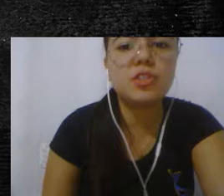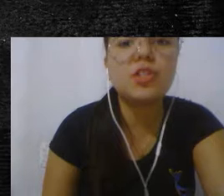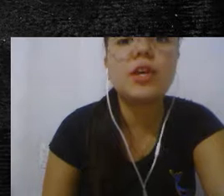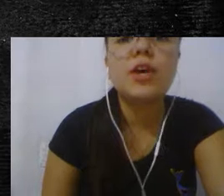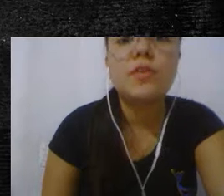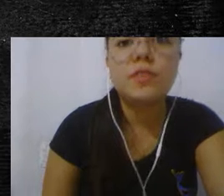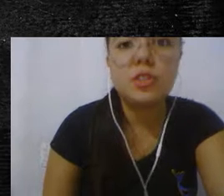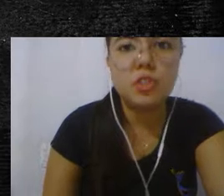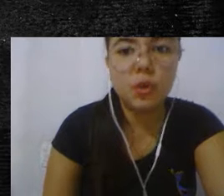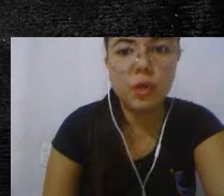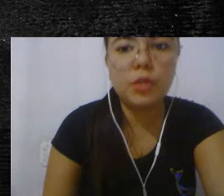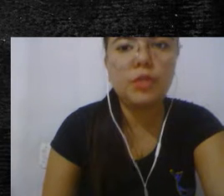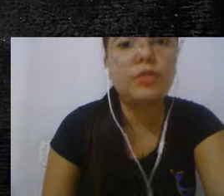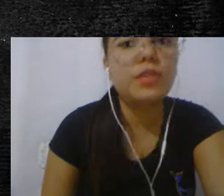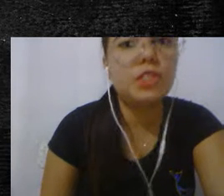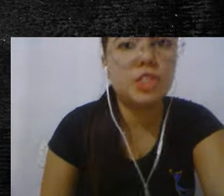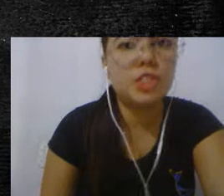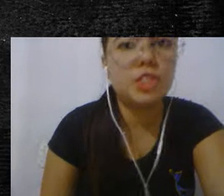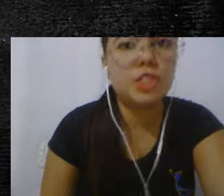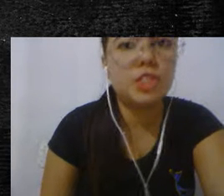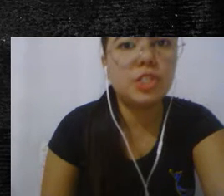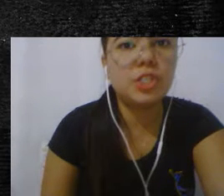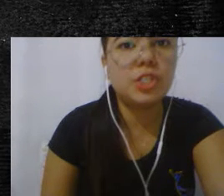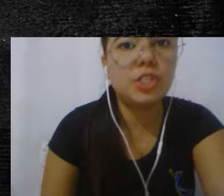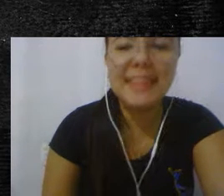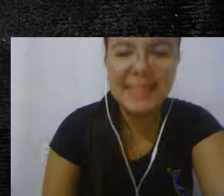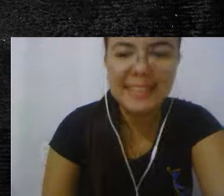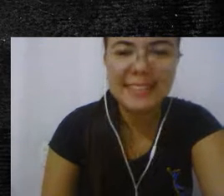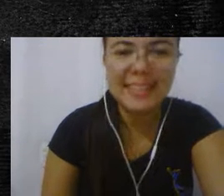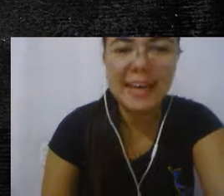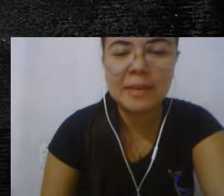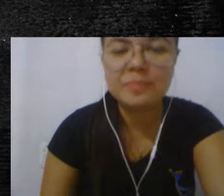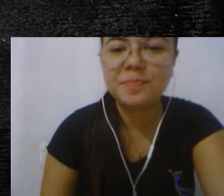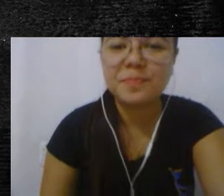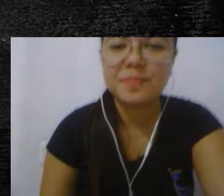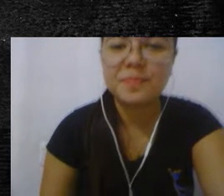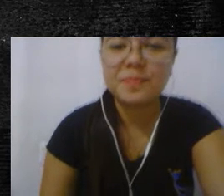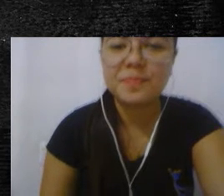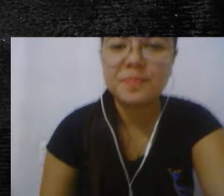e sete, vinte e oito, vinte e nove, trinta.